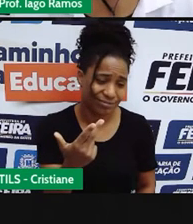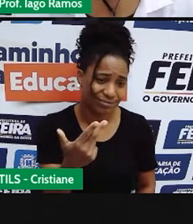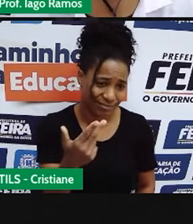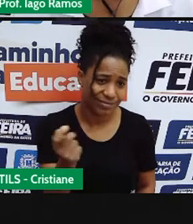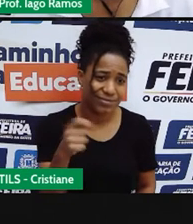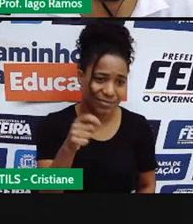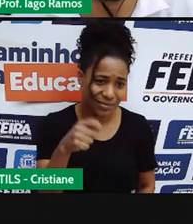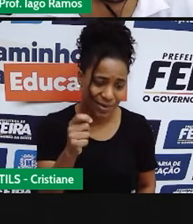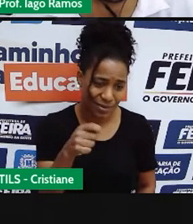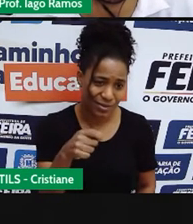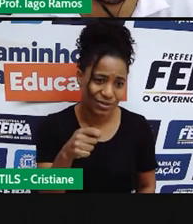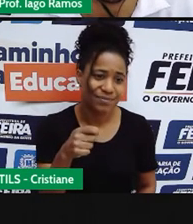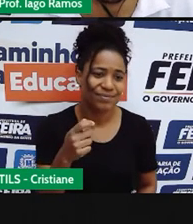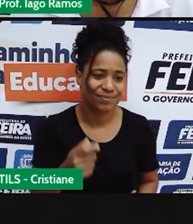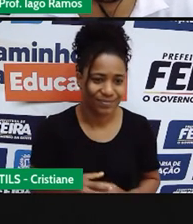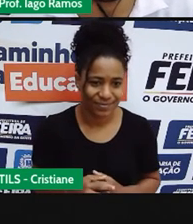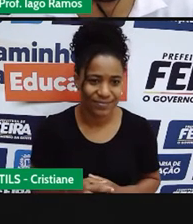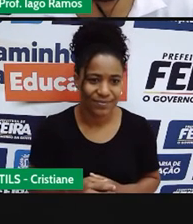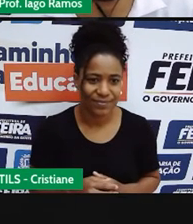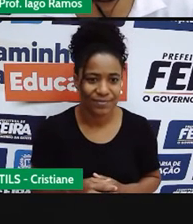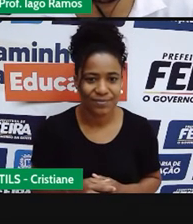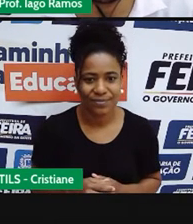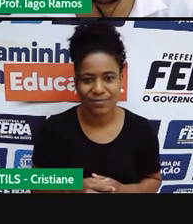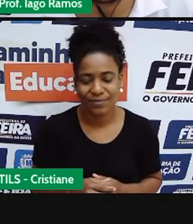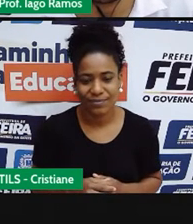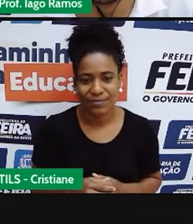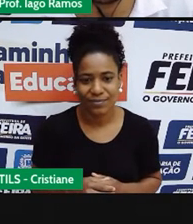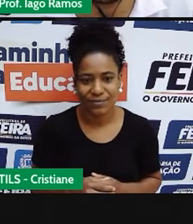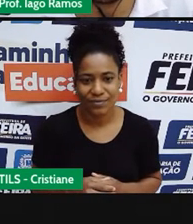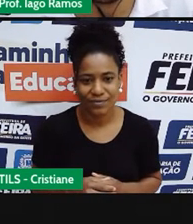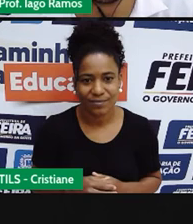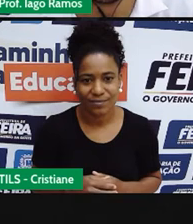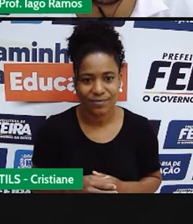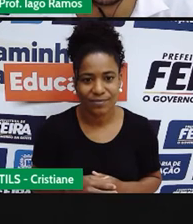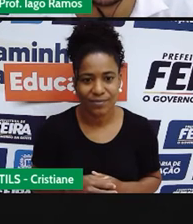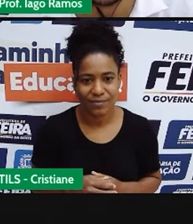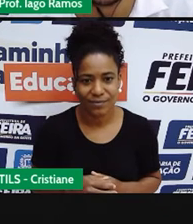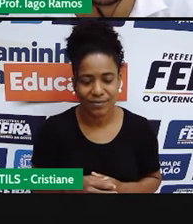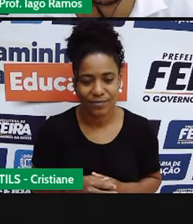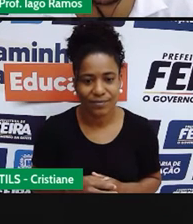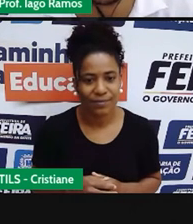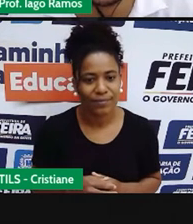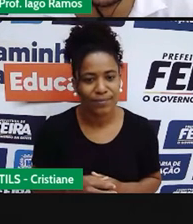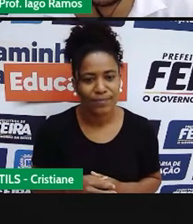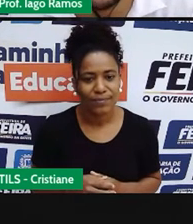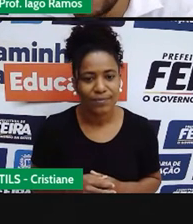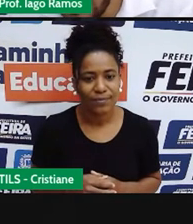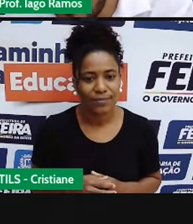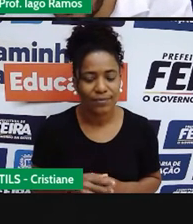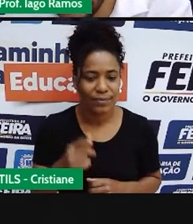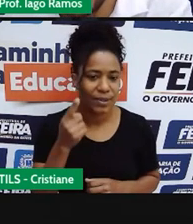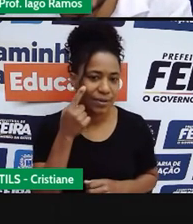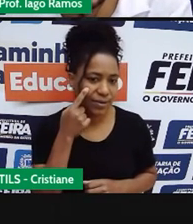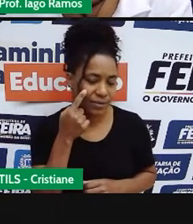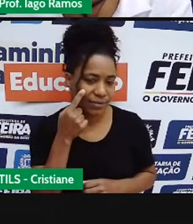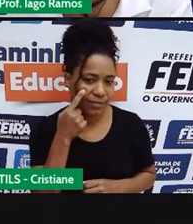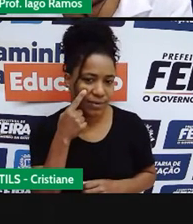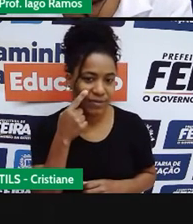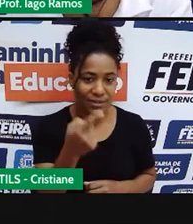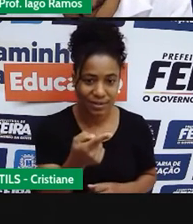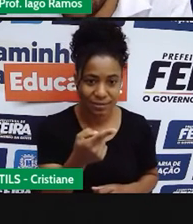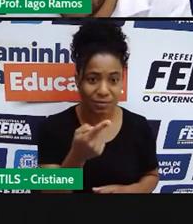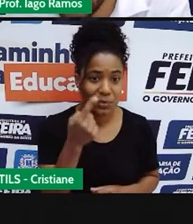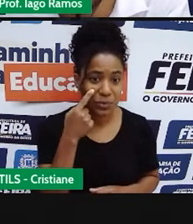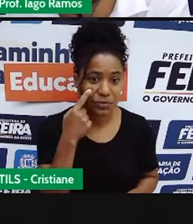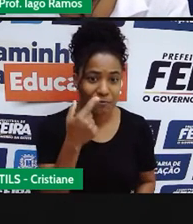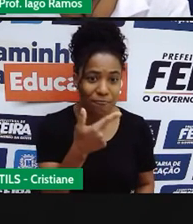isso fica muito mais fácil. Então, eu vou fazer com a fração 20 centésimos